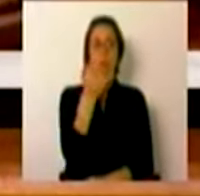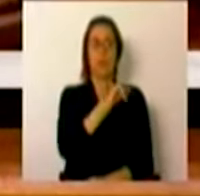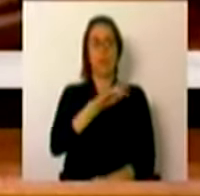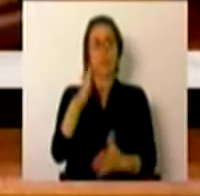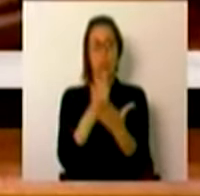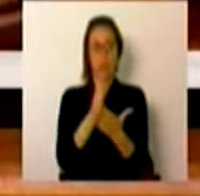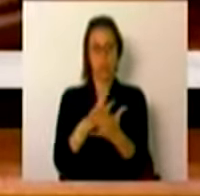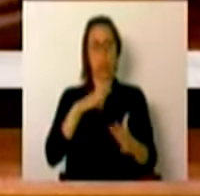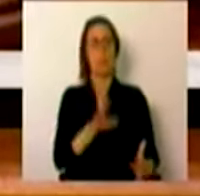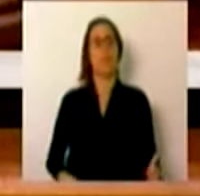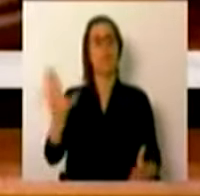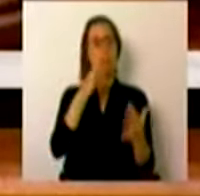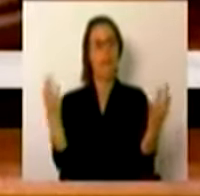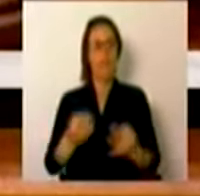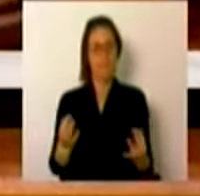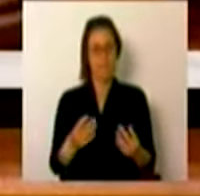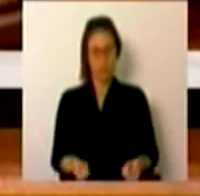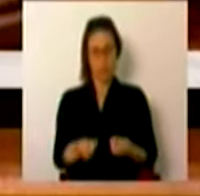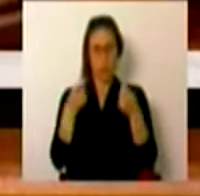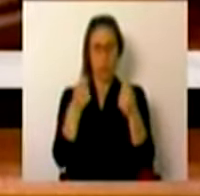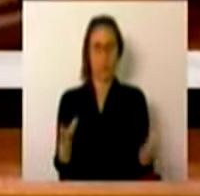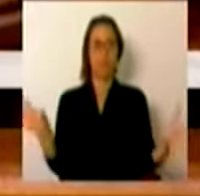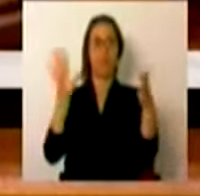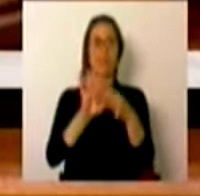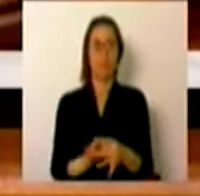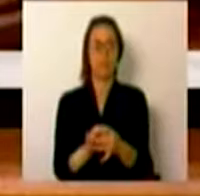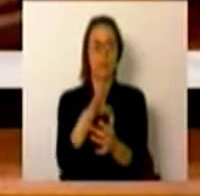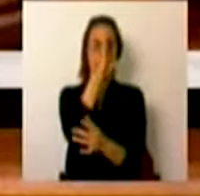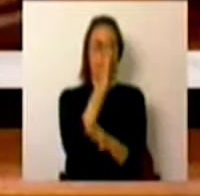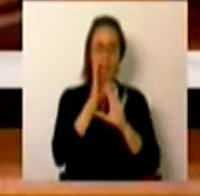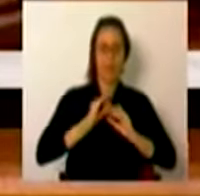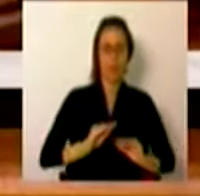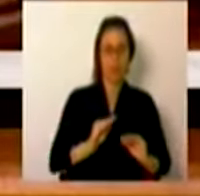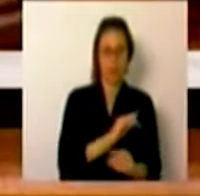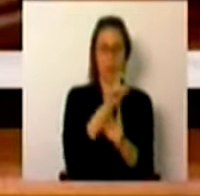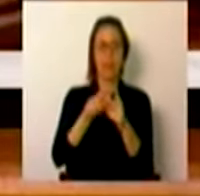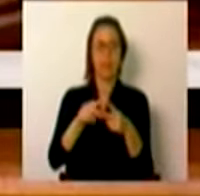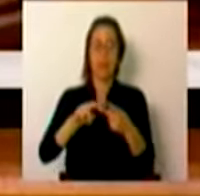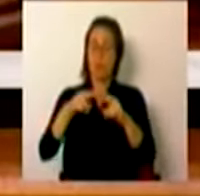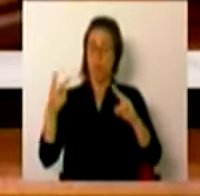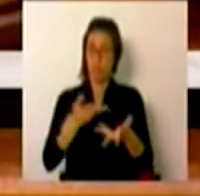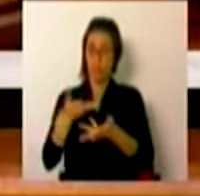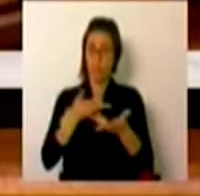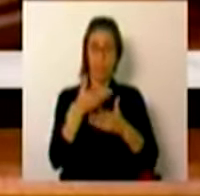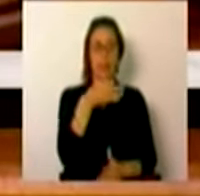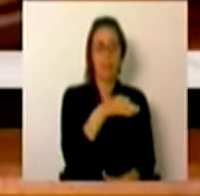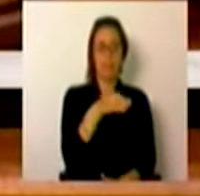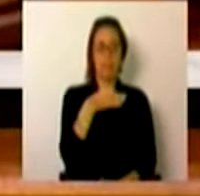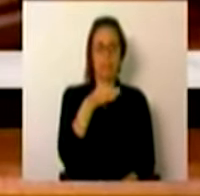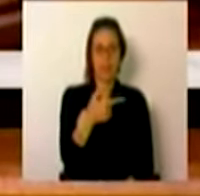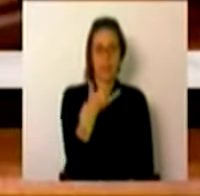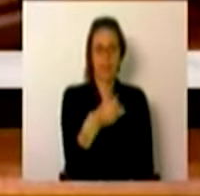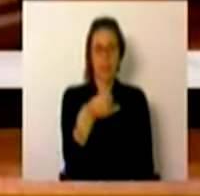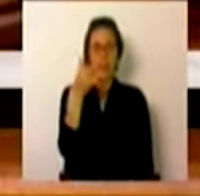centenas de escolas de todo o país, num investimento combinado entre Ministério da Educação e Municípios, no âmbito do PT 2020,